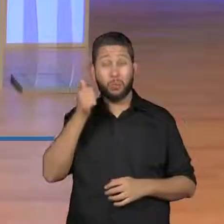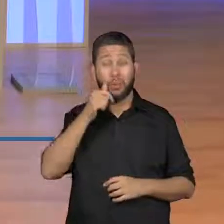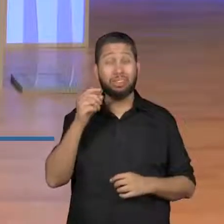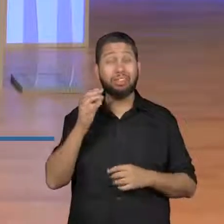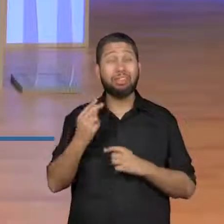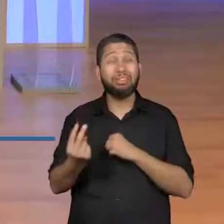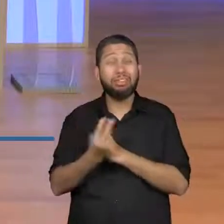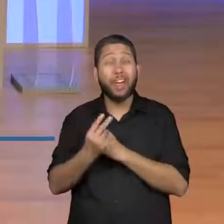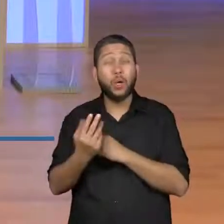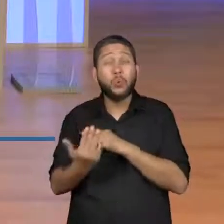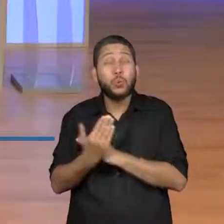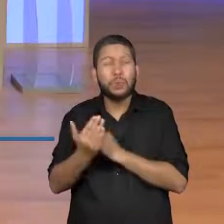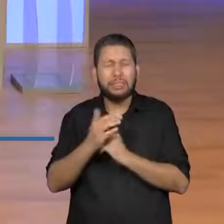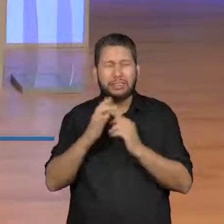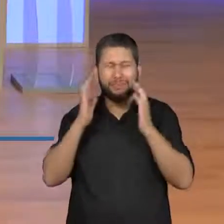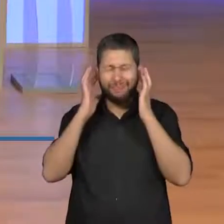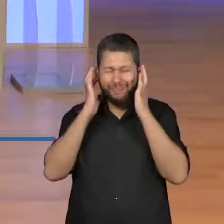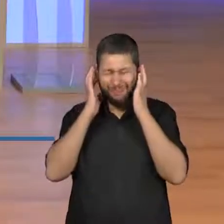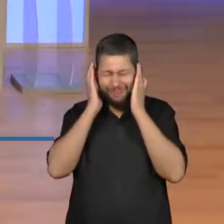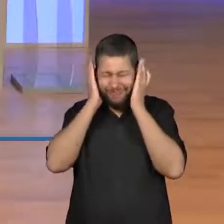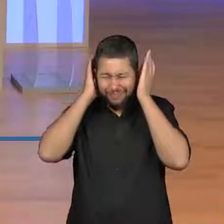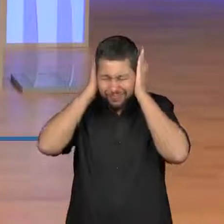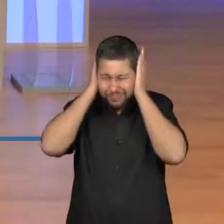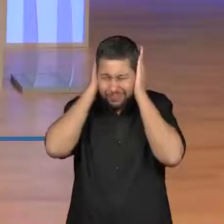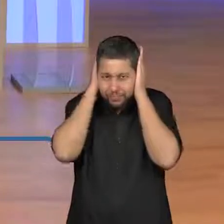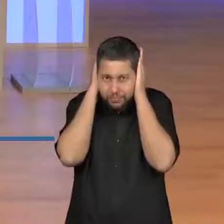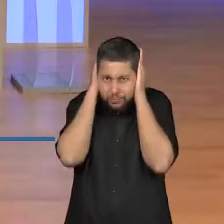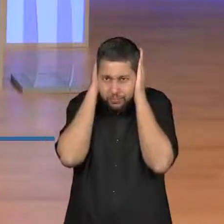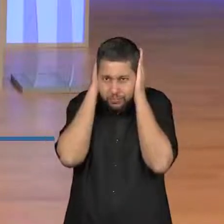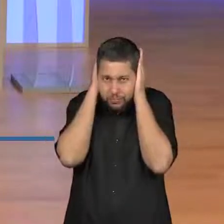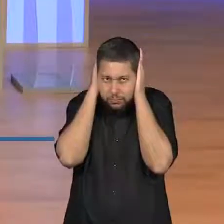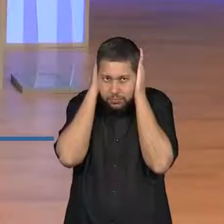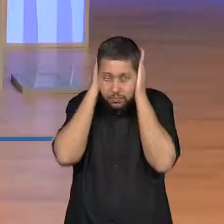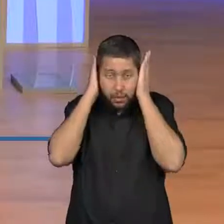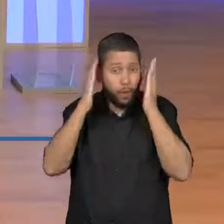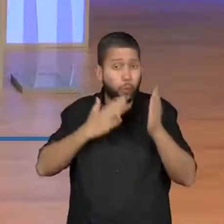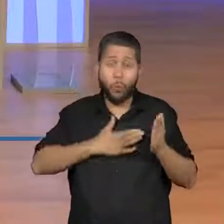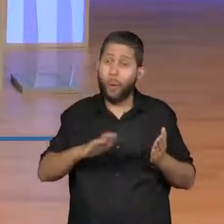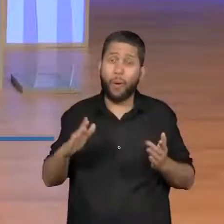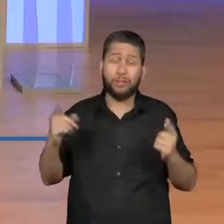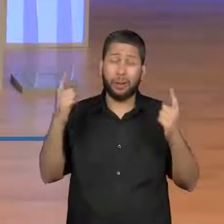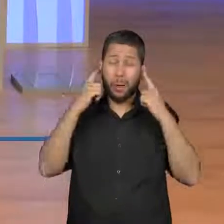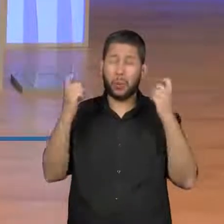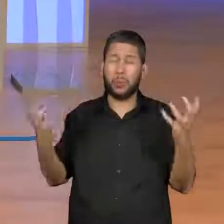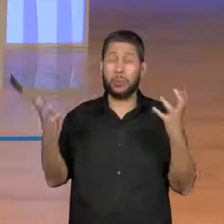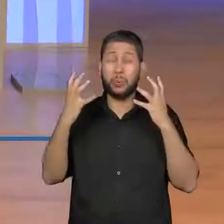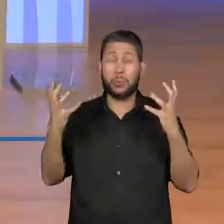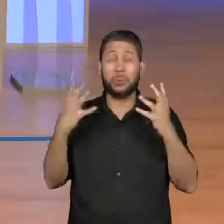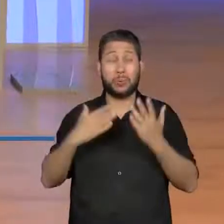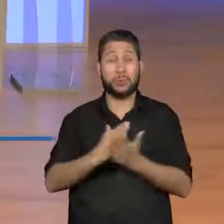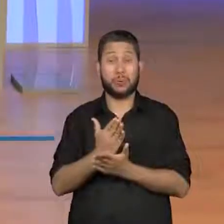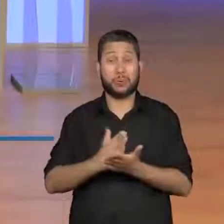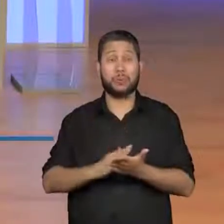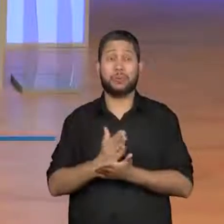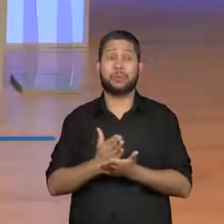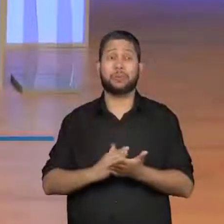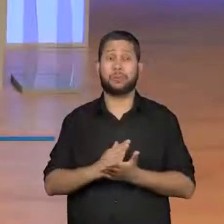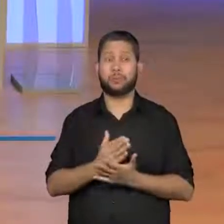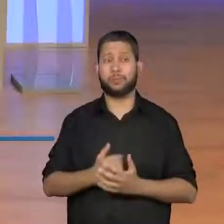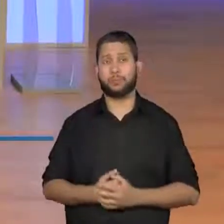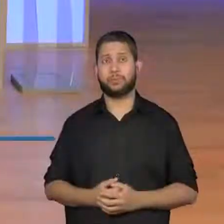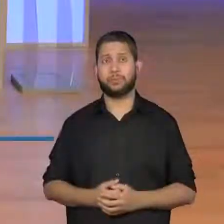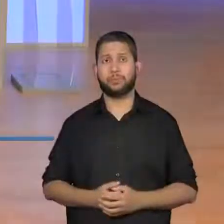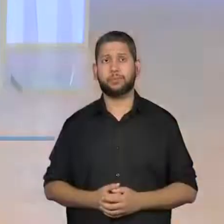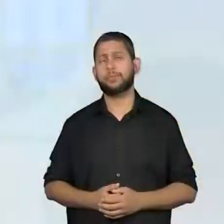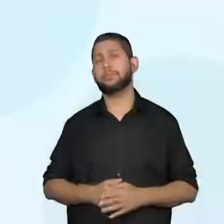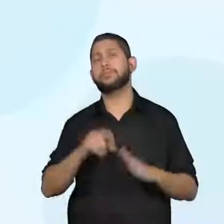mãos, tampando as orelhas, né? Demonstrando que ela não está se sentindo nada bem com todo aquele barulho. Olha